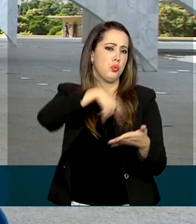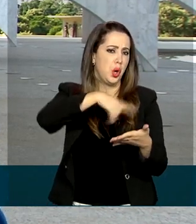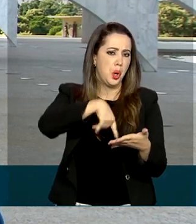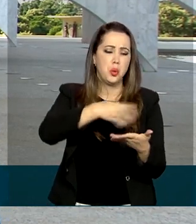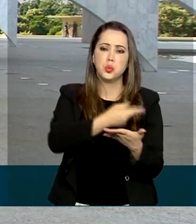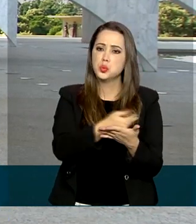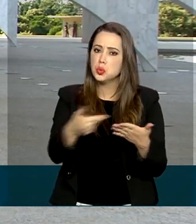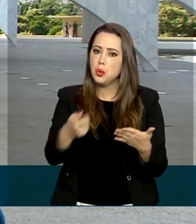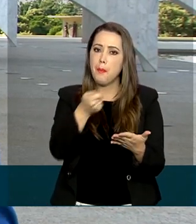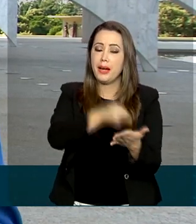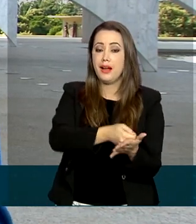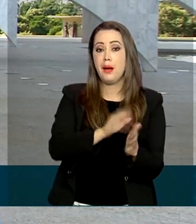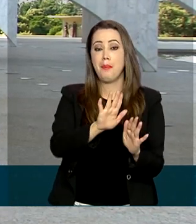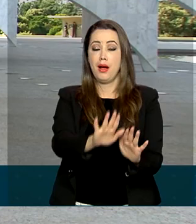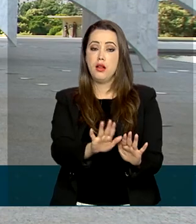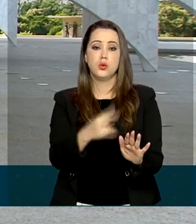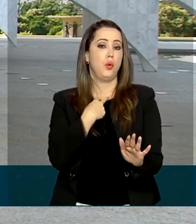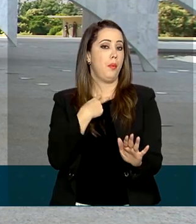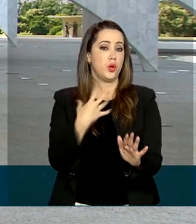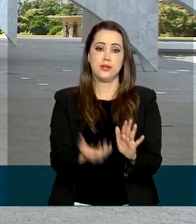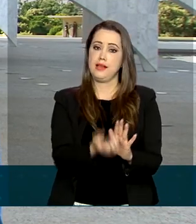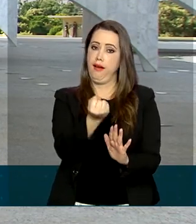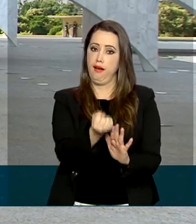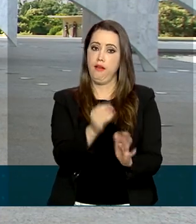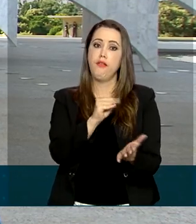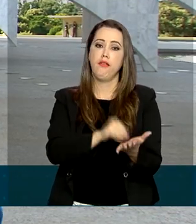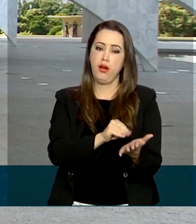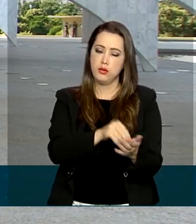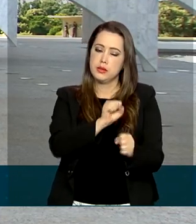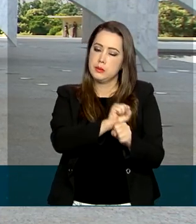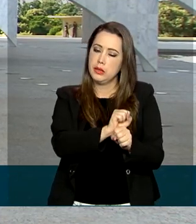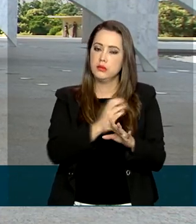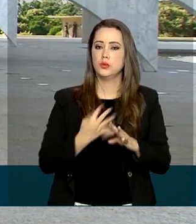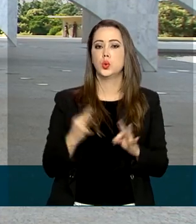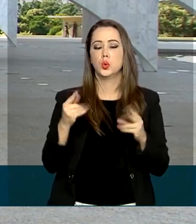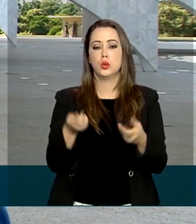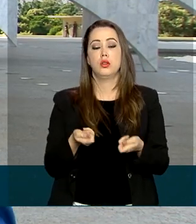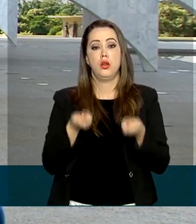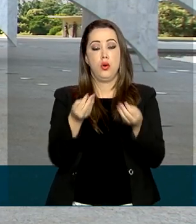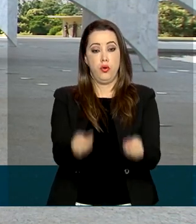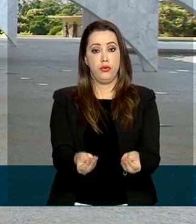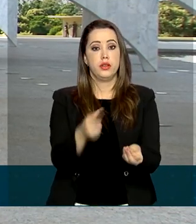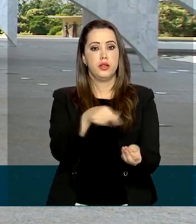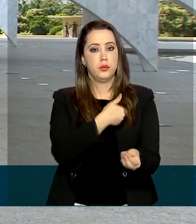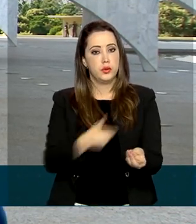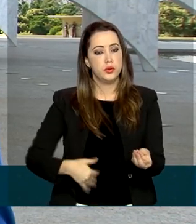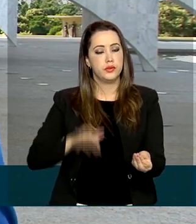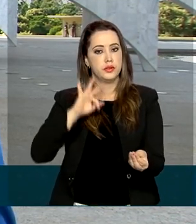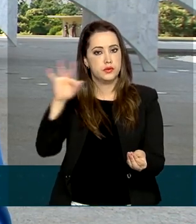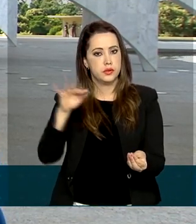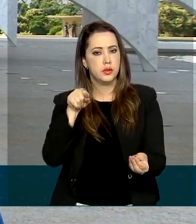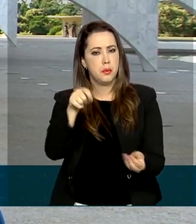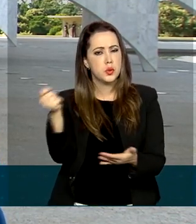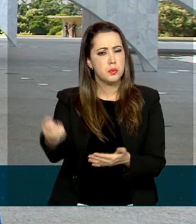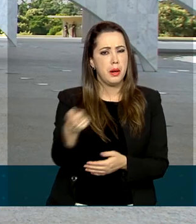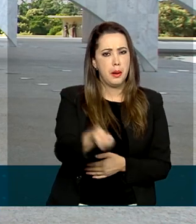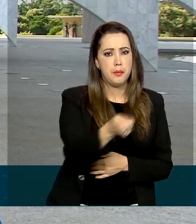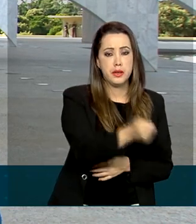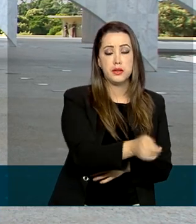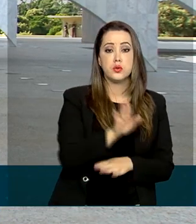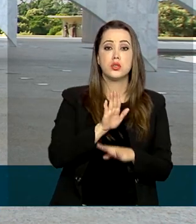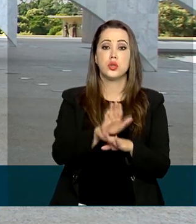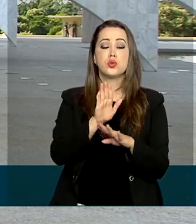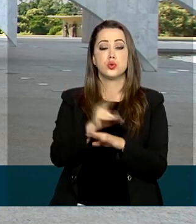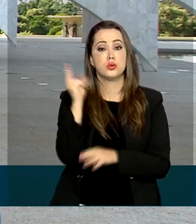mas não pode ser sacado ainda. O total desembolsado pelo governo federal para os pagamentos do